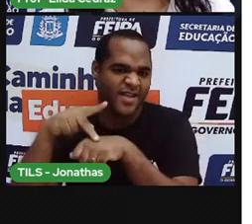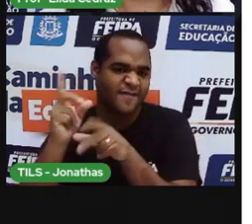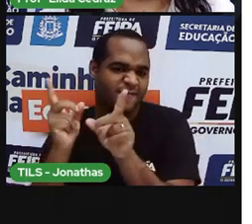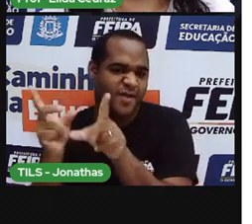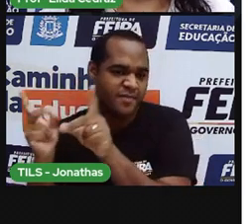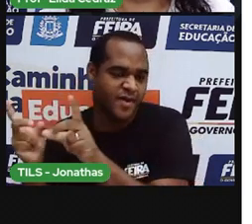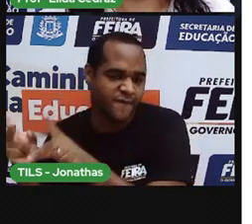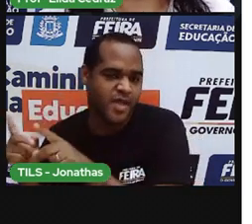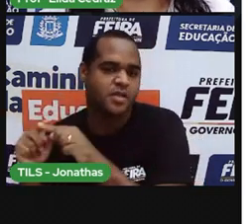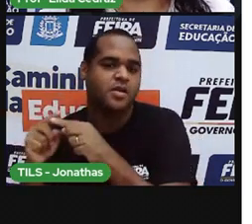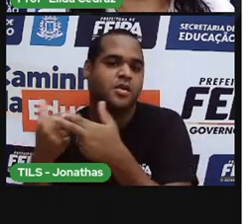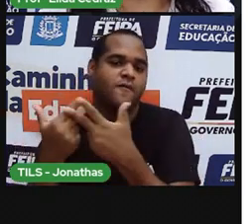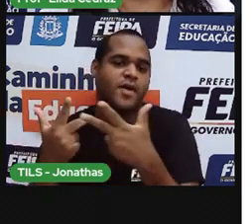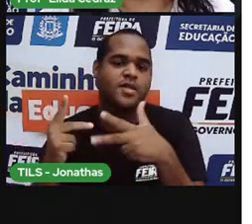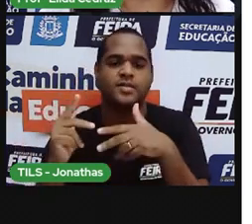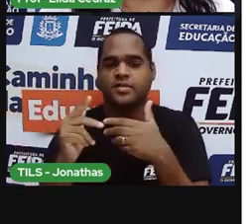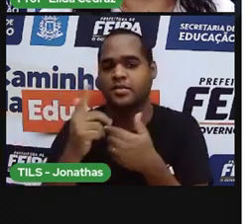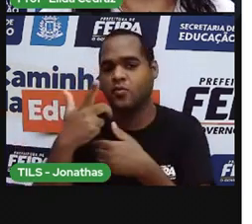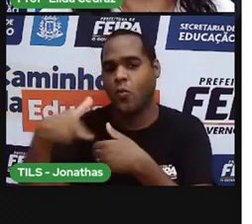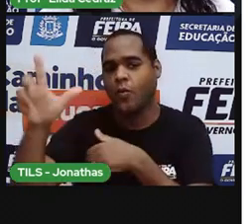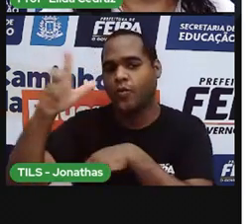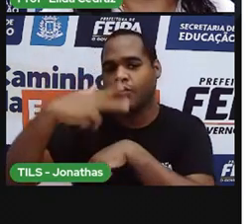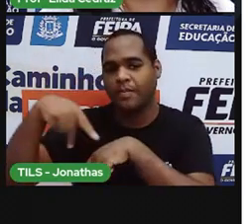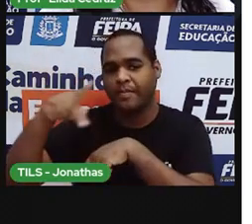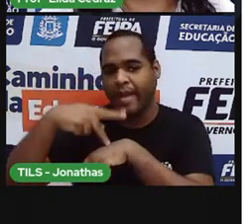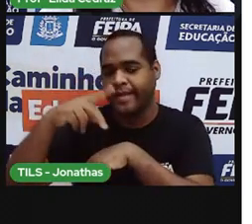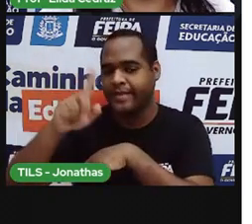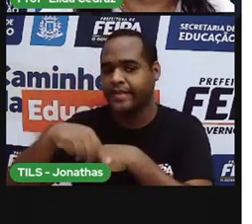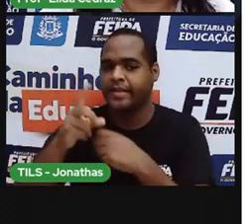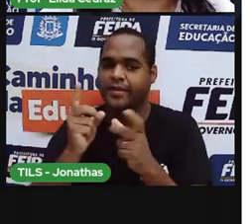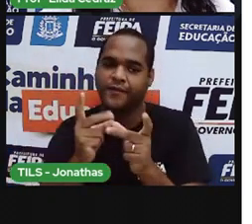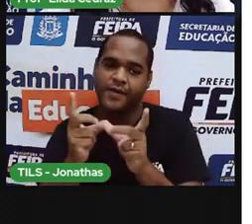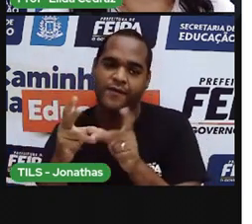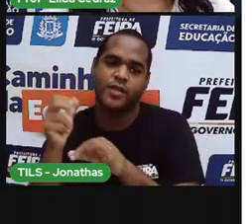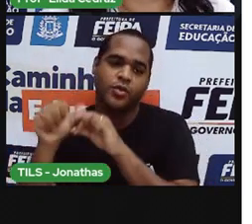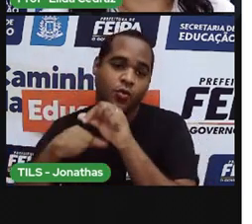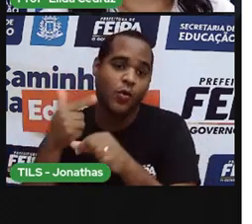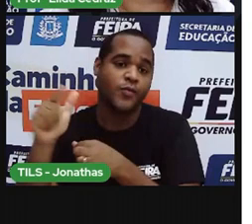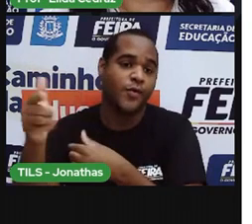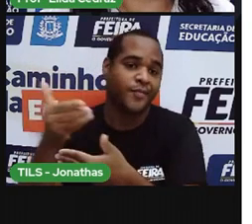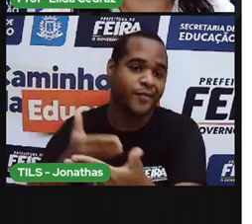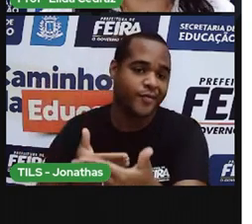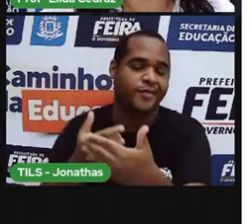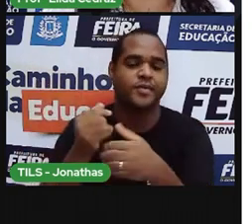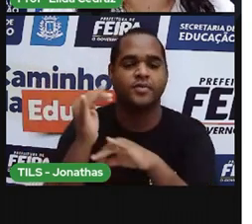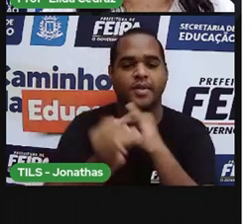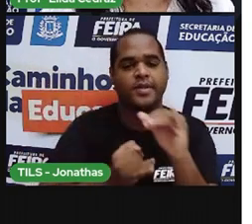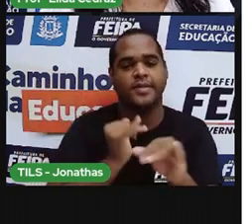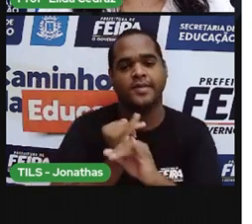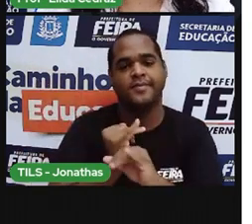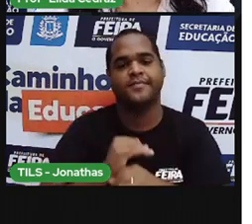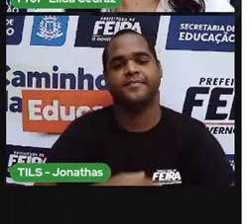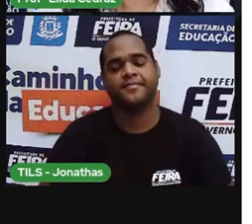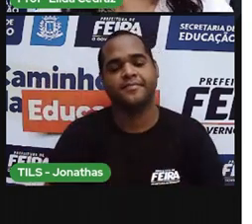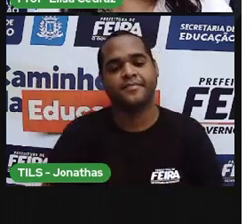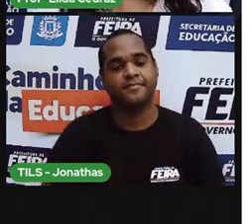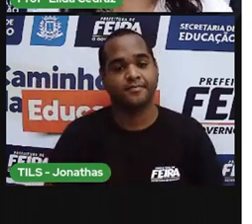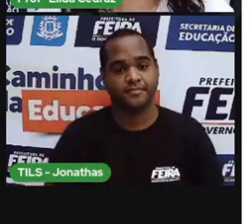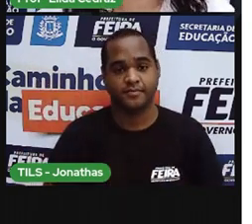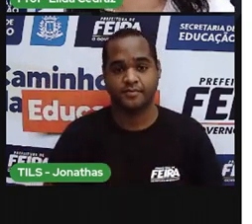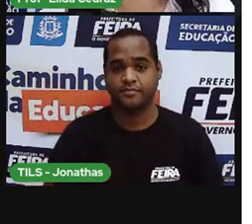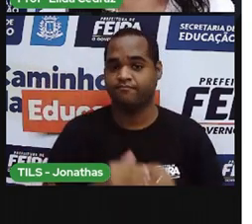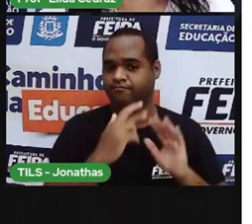dos comércios, das coisas que são compradas, vendidas, trocadas pela internet. Um